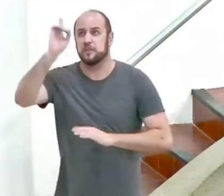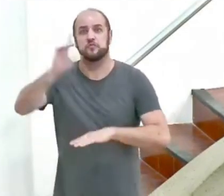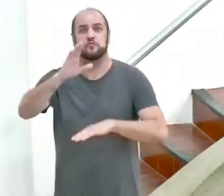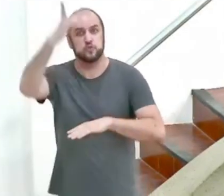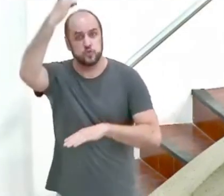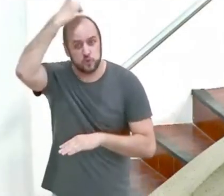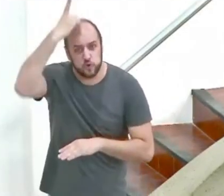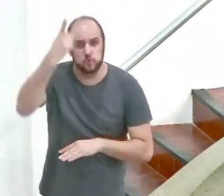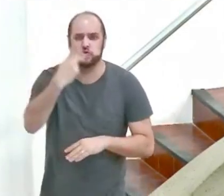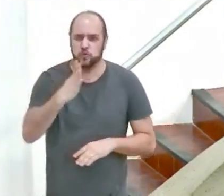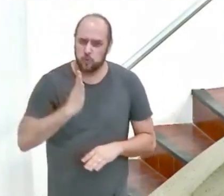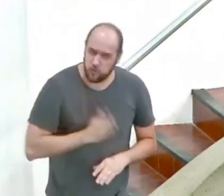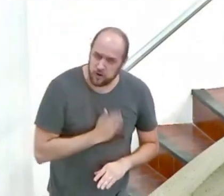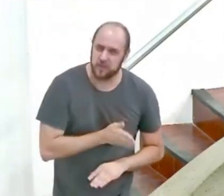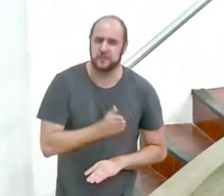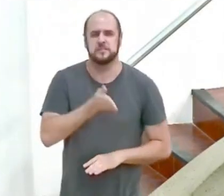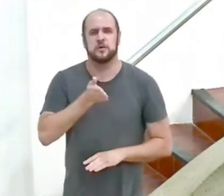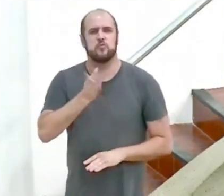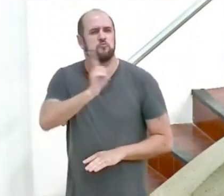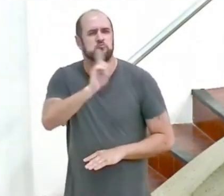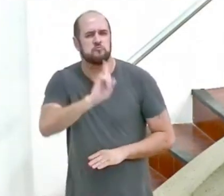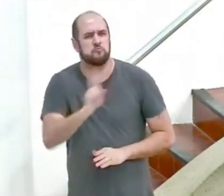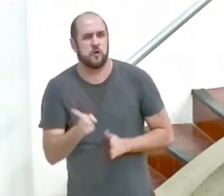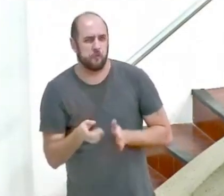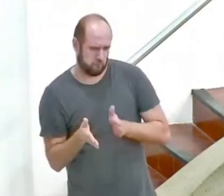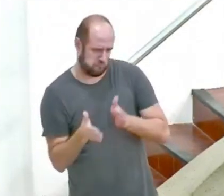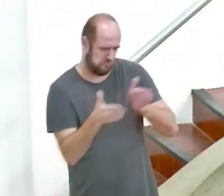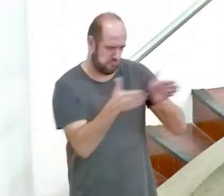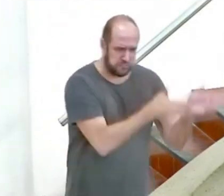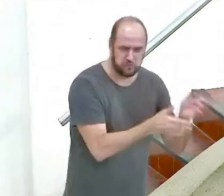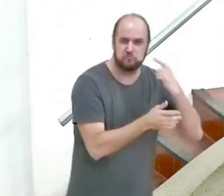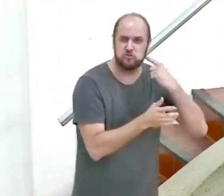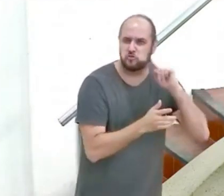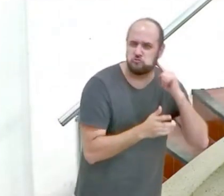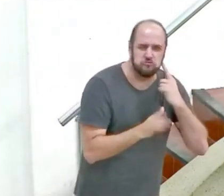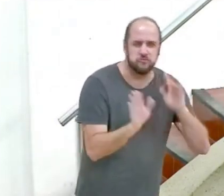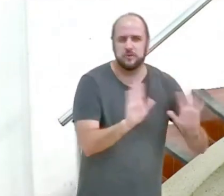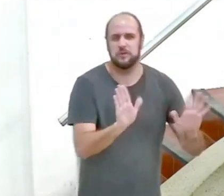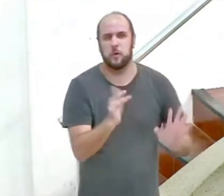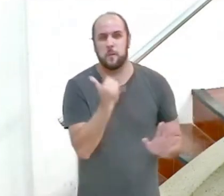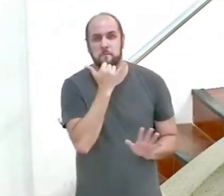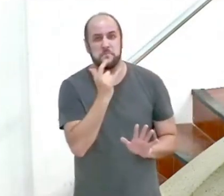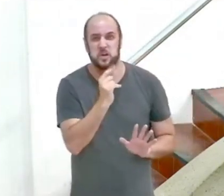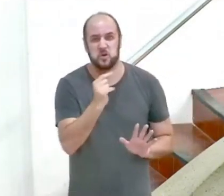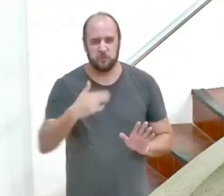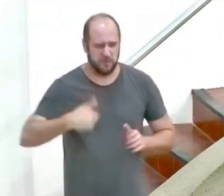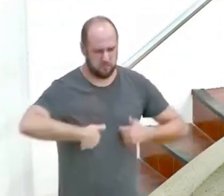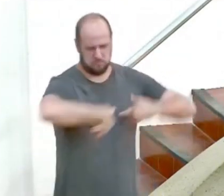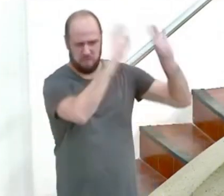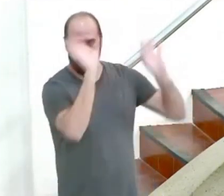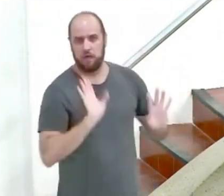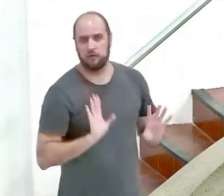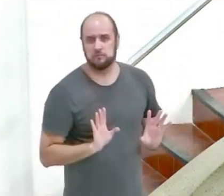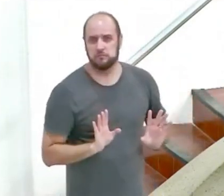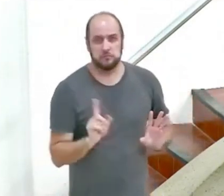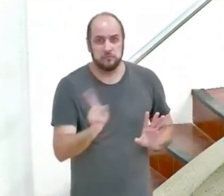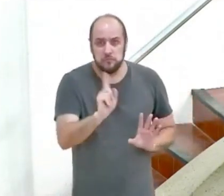trazida ao seu coração não foi para uma condição de impureza Deus não perdoou os seus pecados e falou se vira